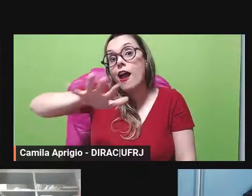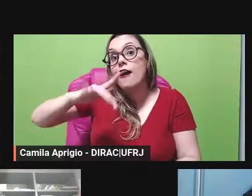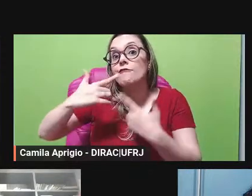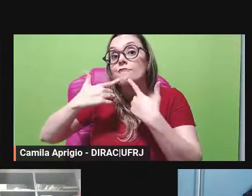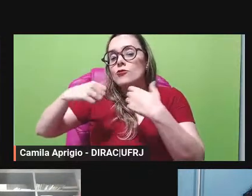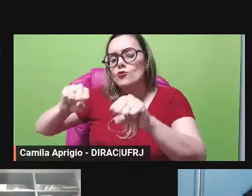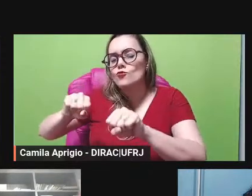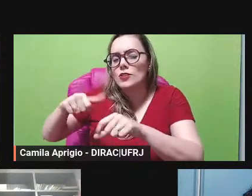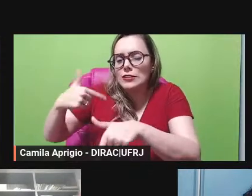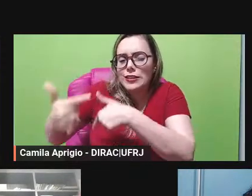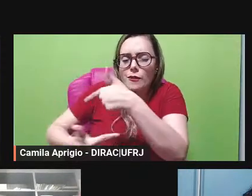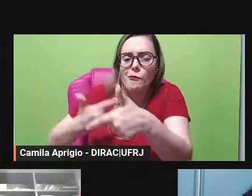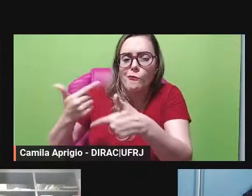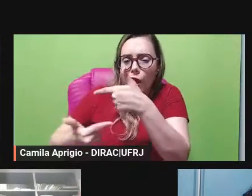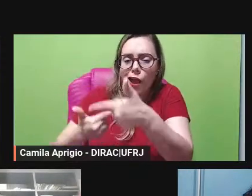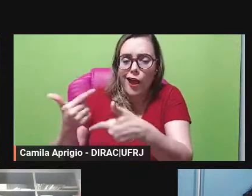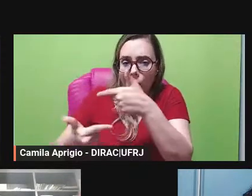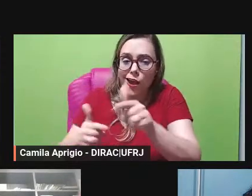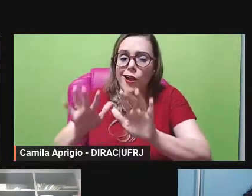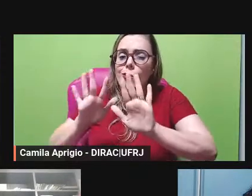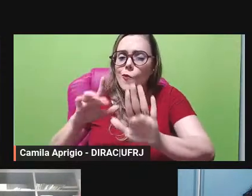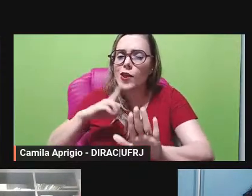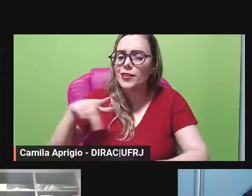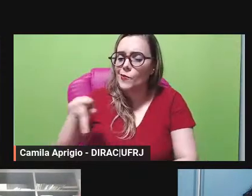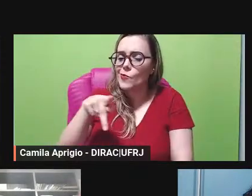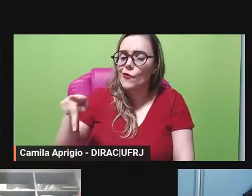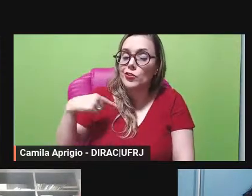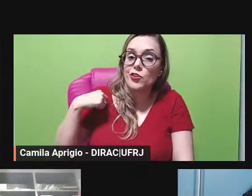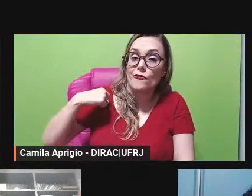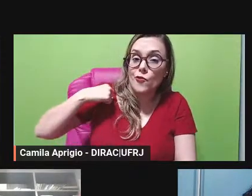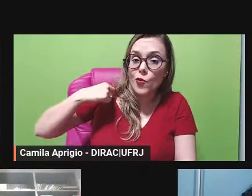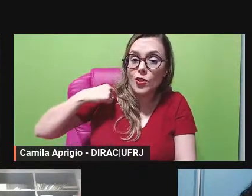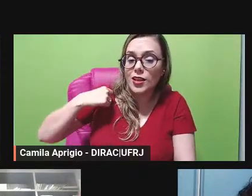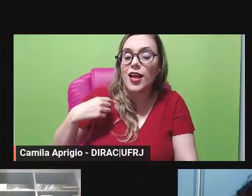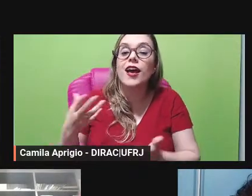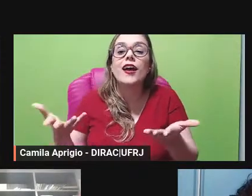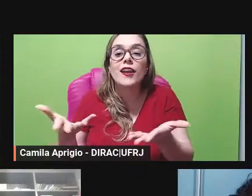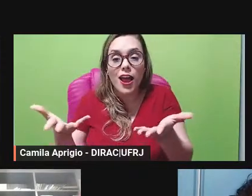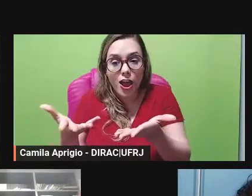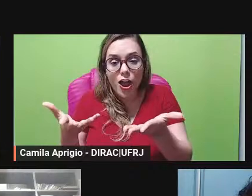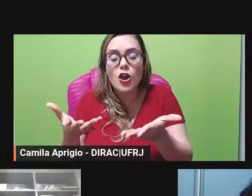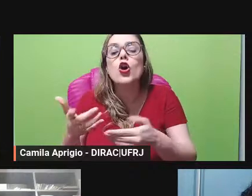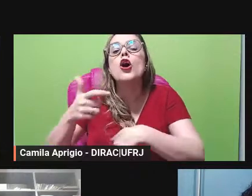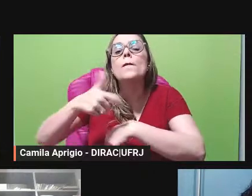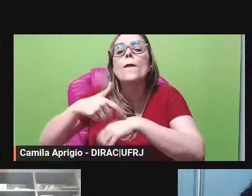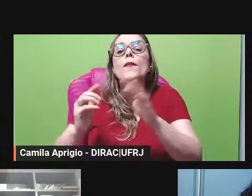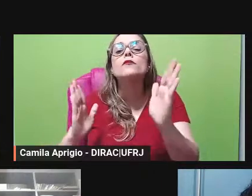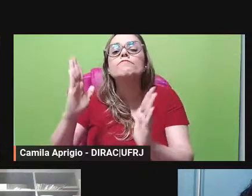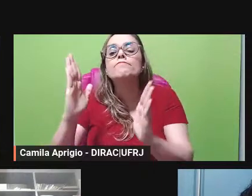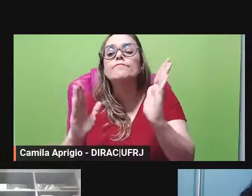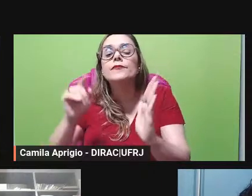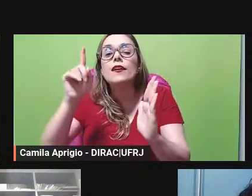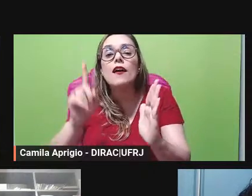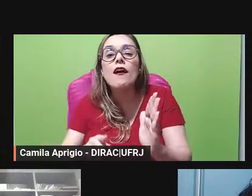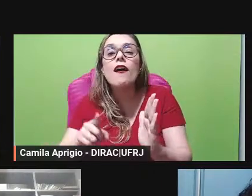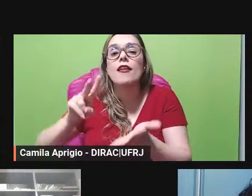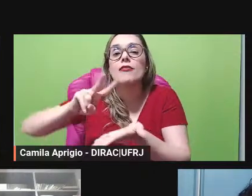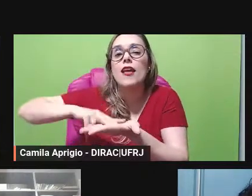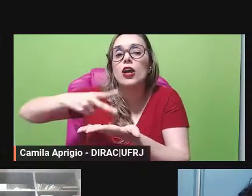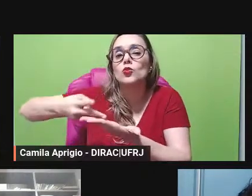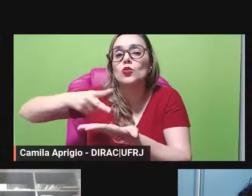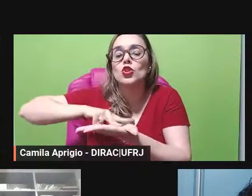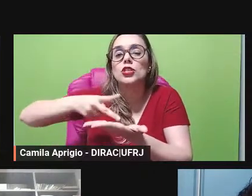como docente voluntária dedica-se à tradução de textos gregos com destaque para a fábula e a